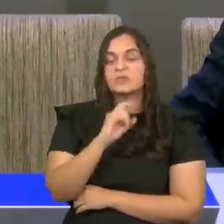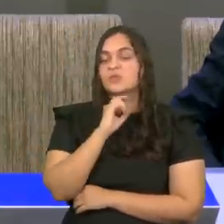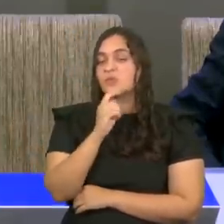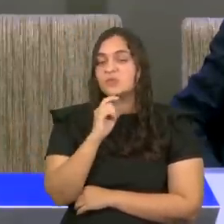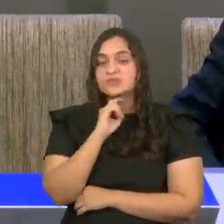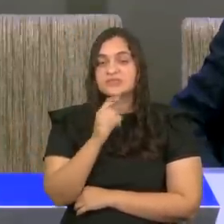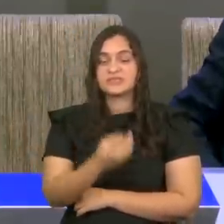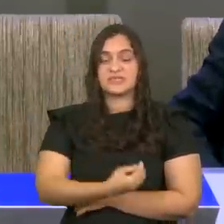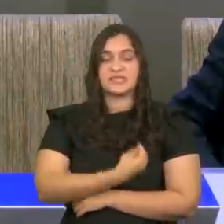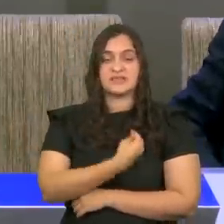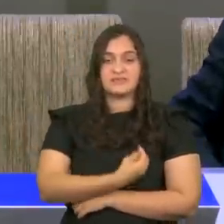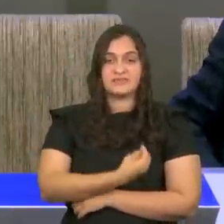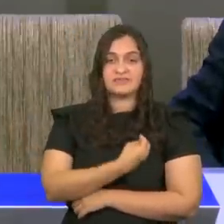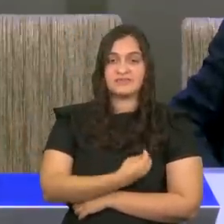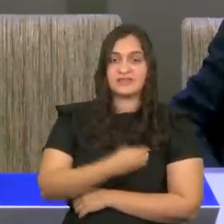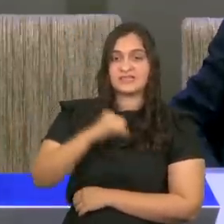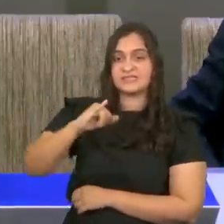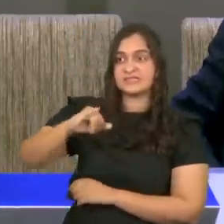presença.